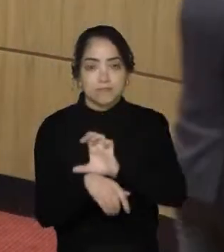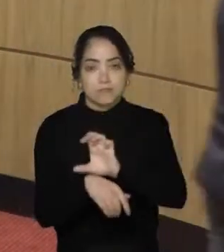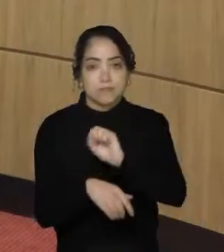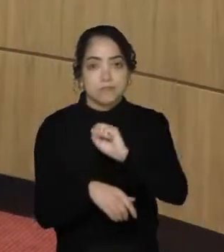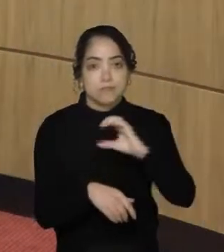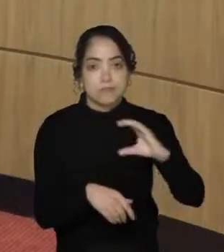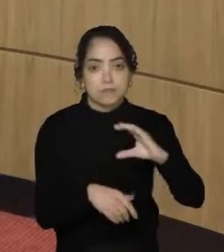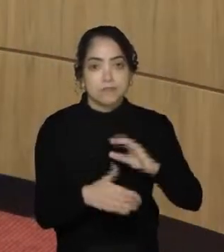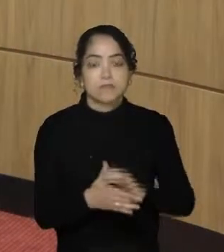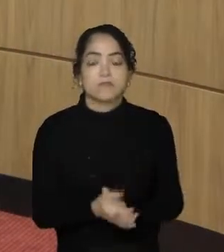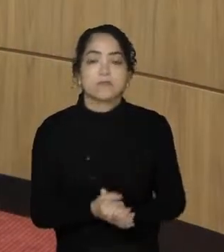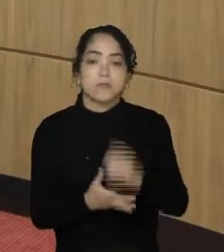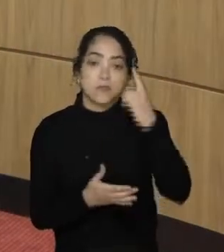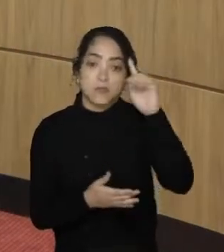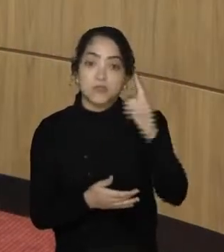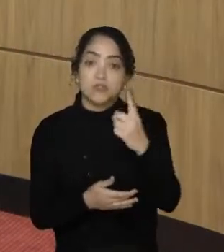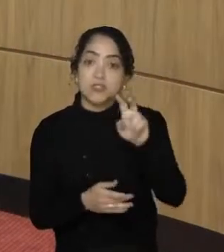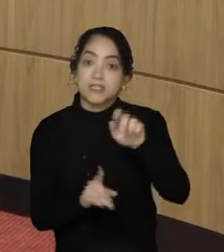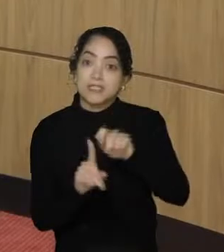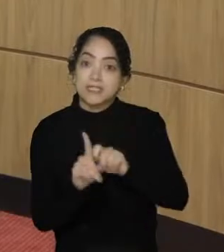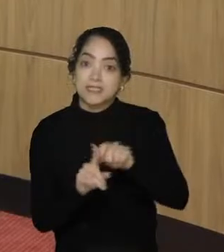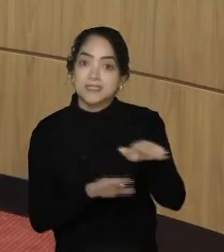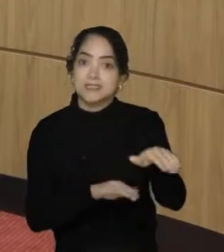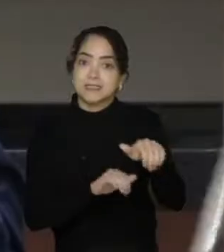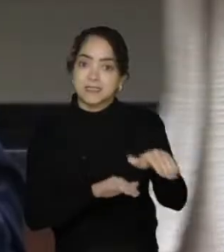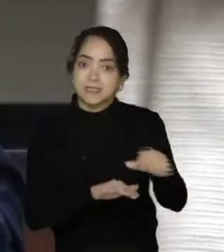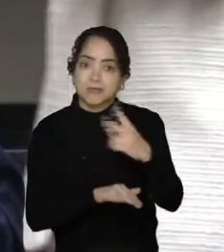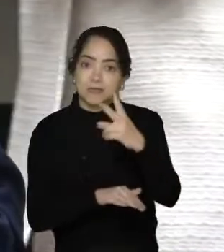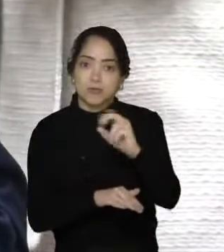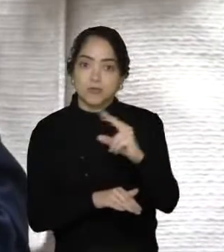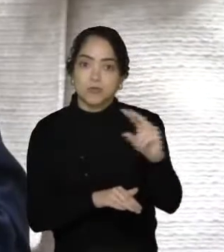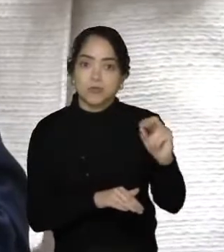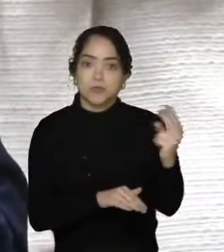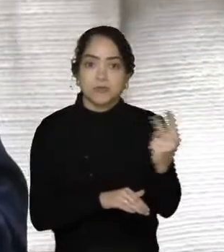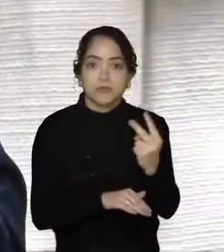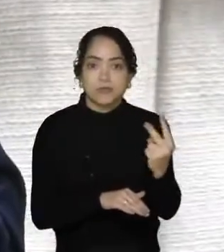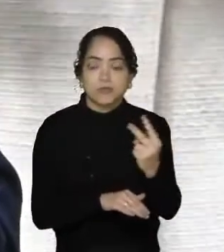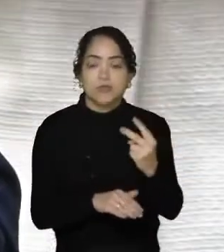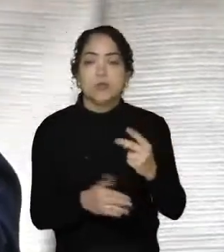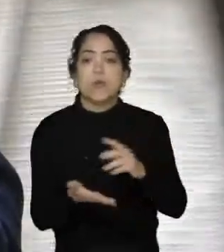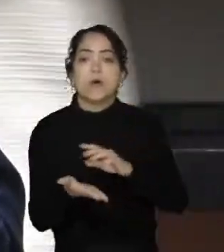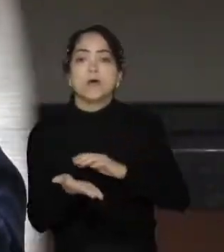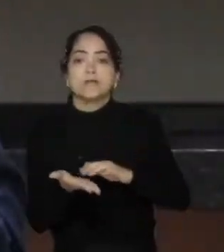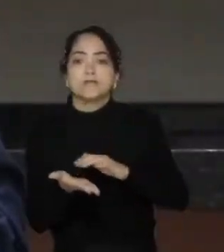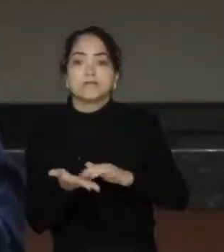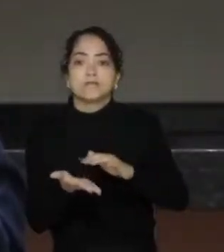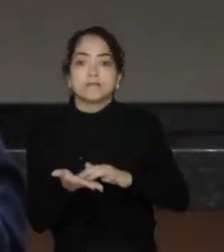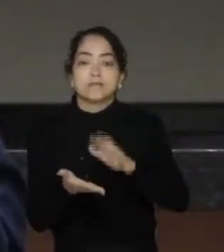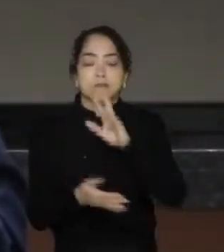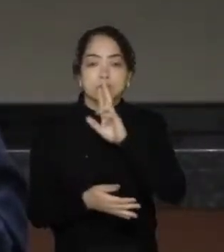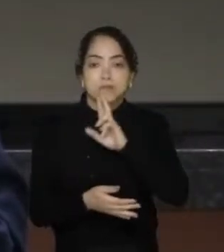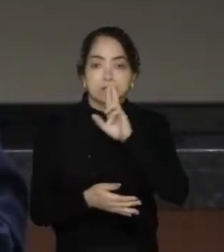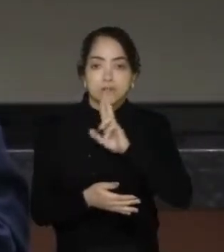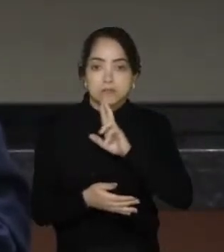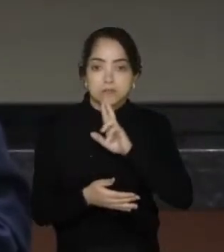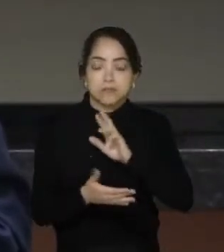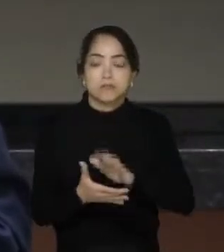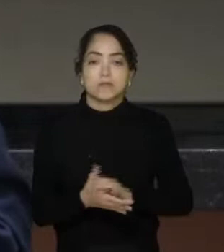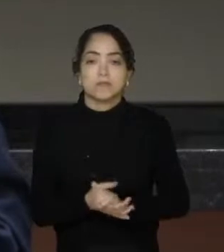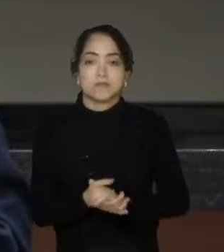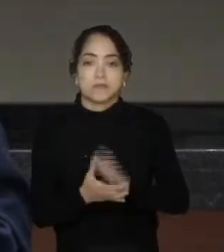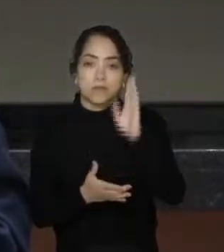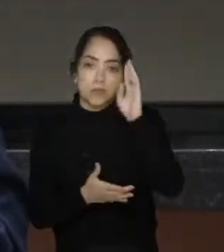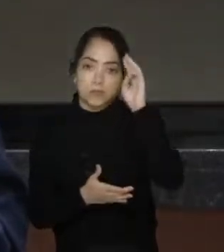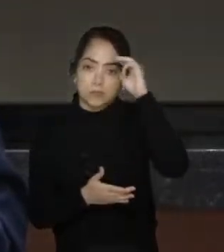de Santa Catarina, realizada no dia 15 de setembro de 2002, com a presidência do deputado Rodrigo Minouto e a secretaria do deputado Jackson Castelli, como